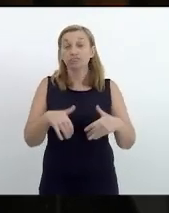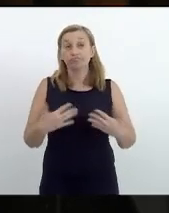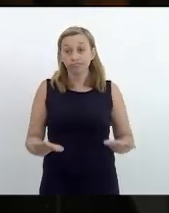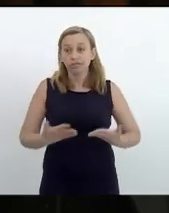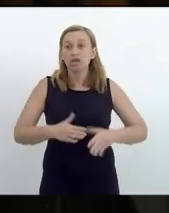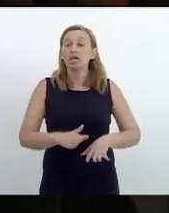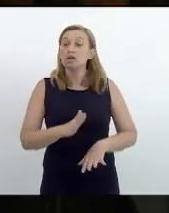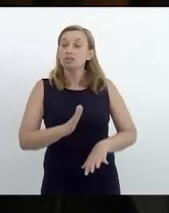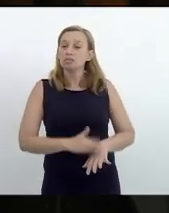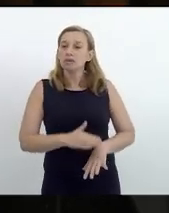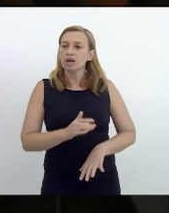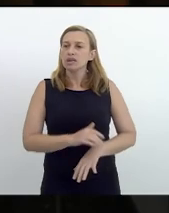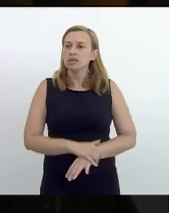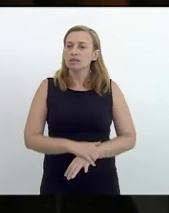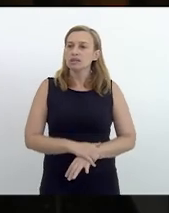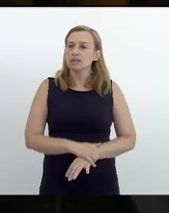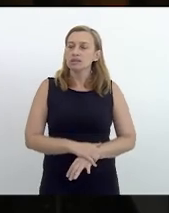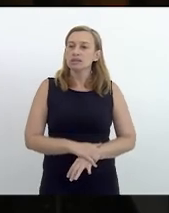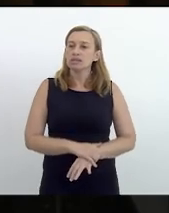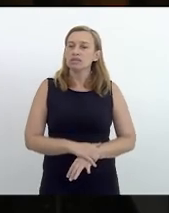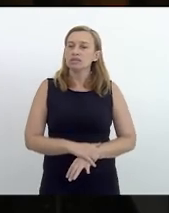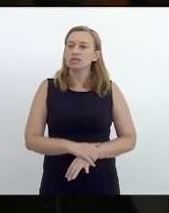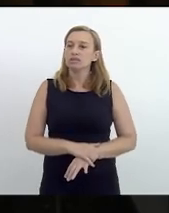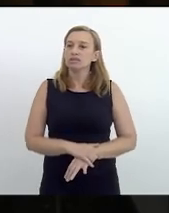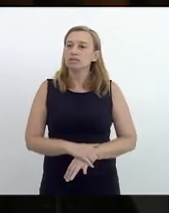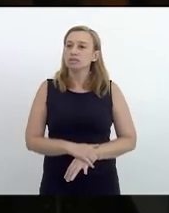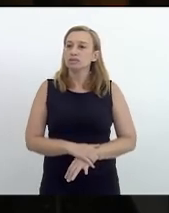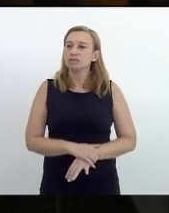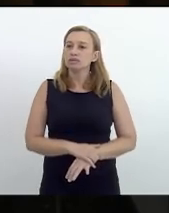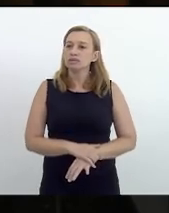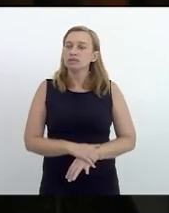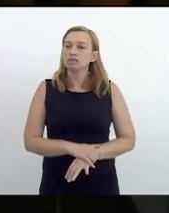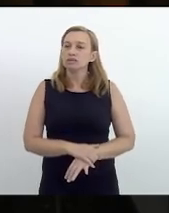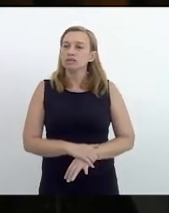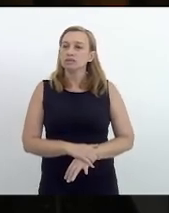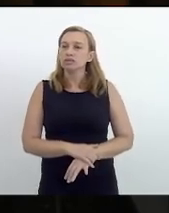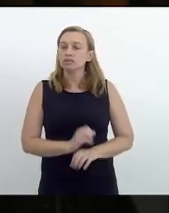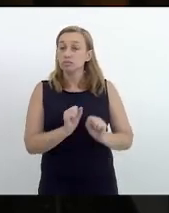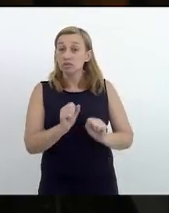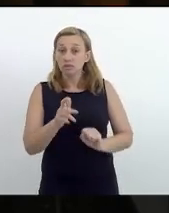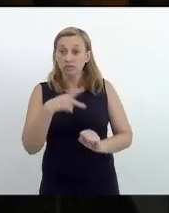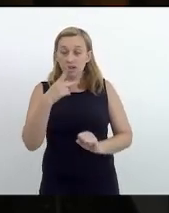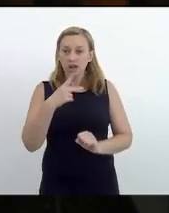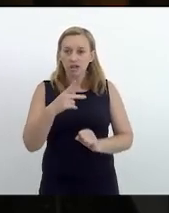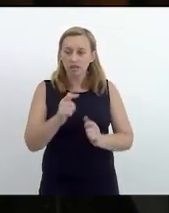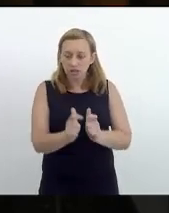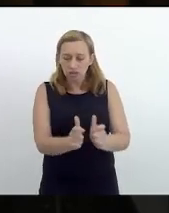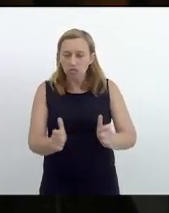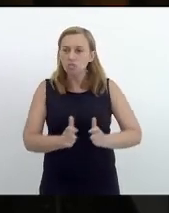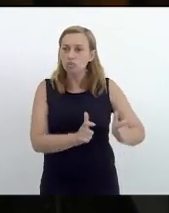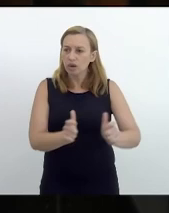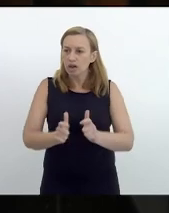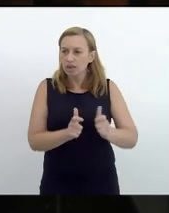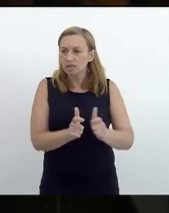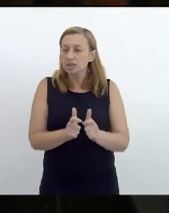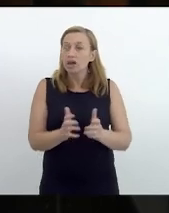o mais sobressai o que mais sobressai é que nesses lugares a grande o grande